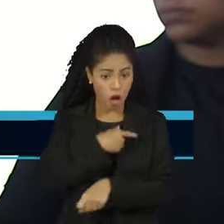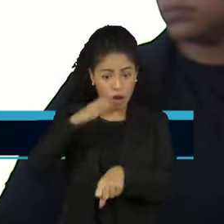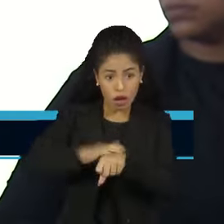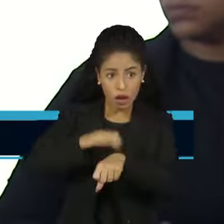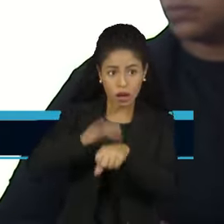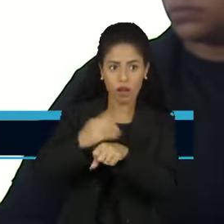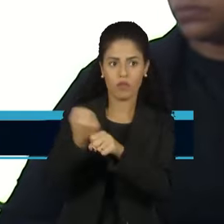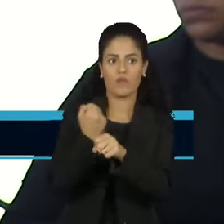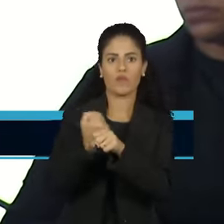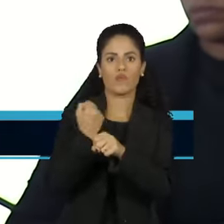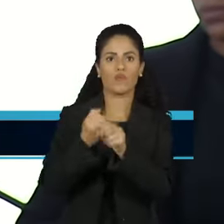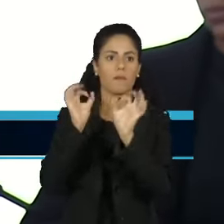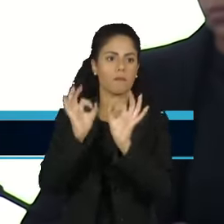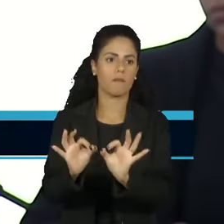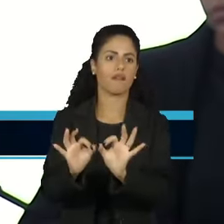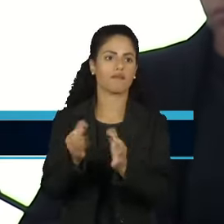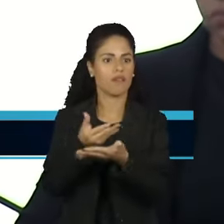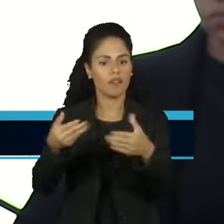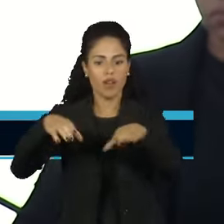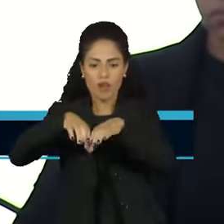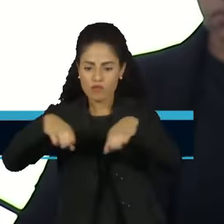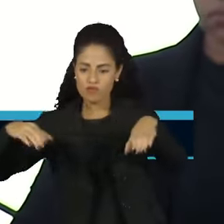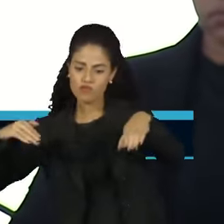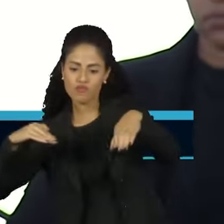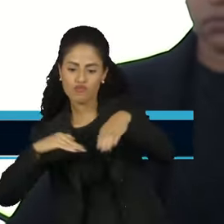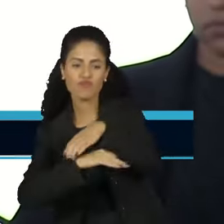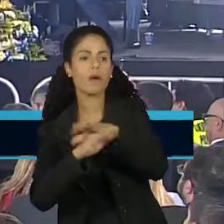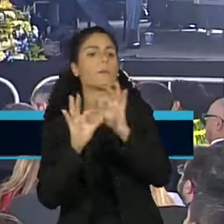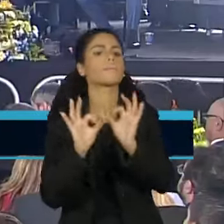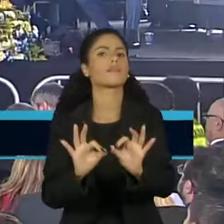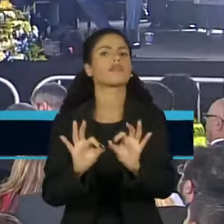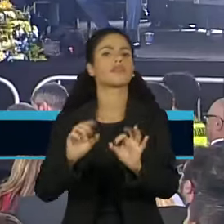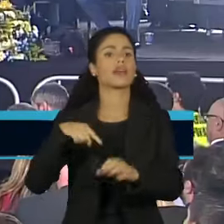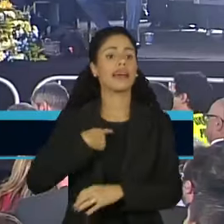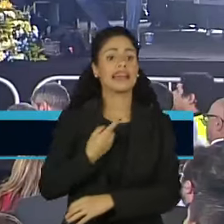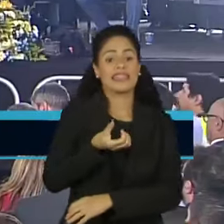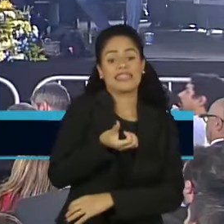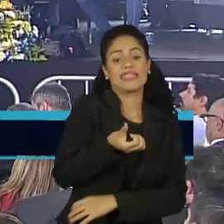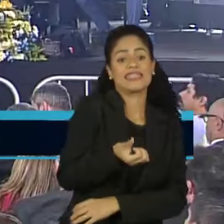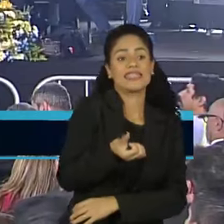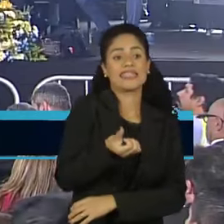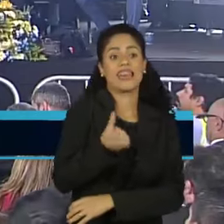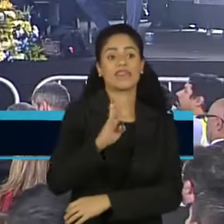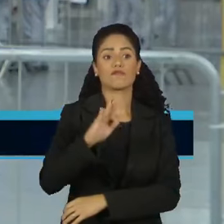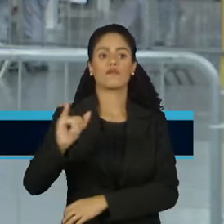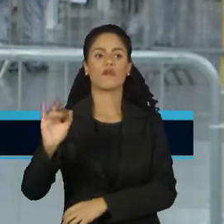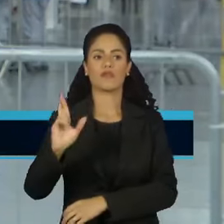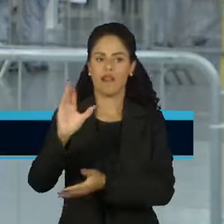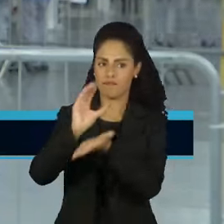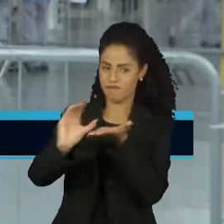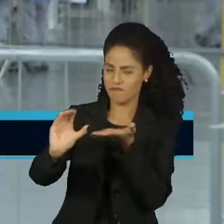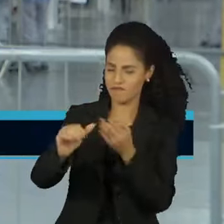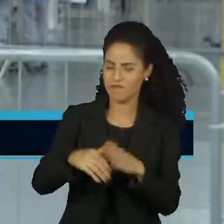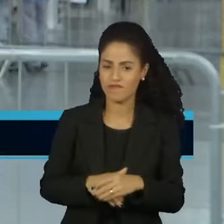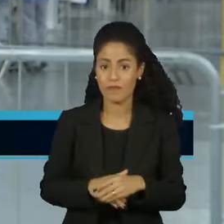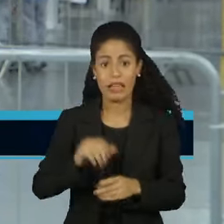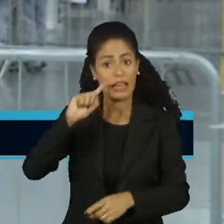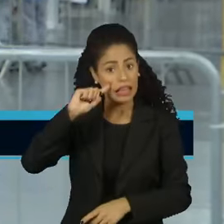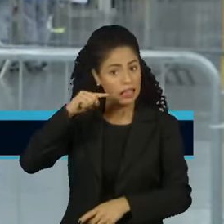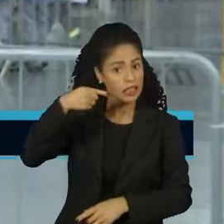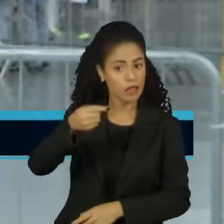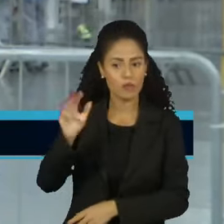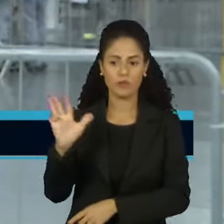esse túnel sair do papel. E a gente está falando de 6 bilhões de reais de investimentos. Mais tarde, o presidente